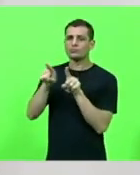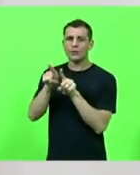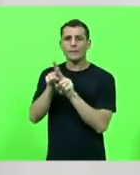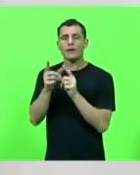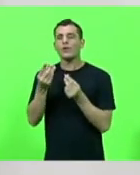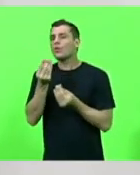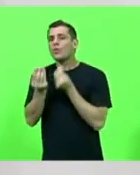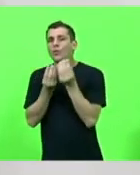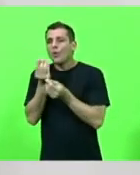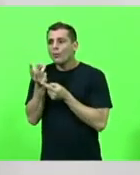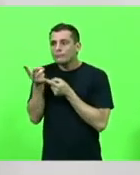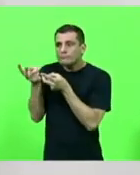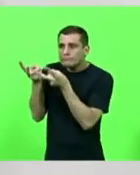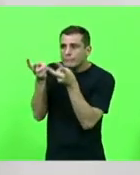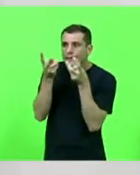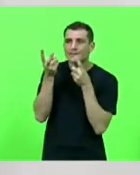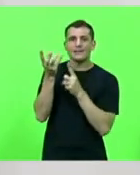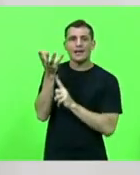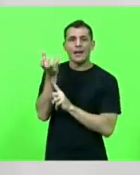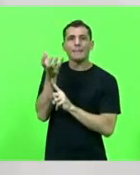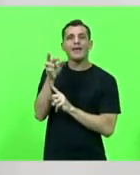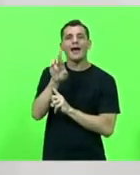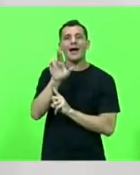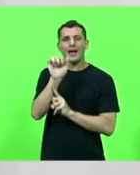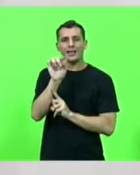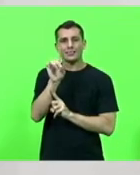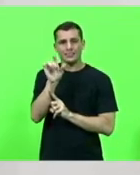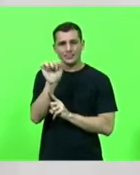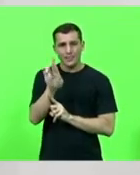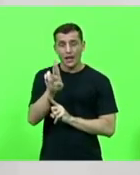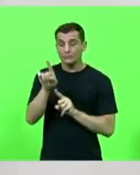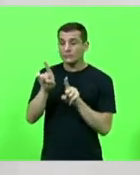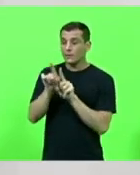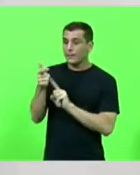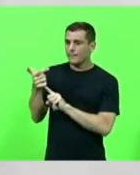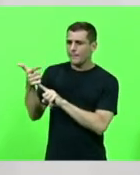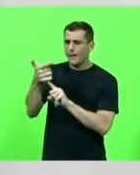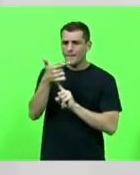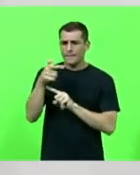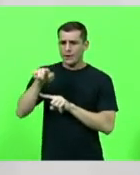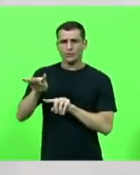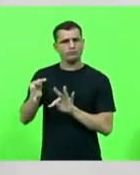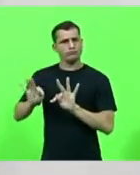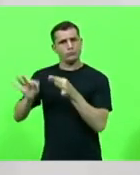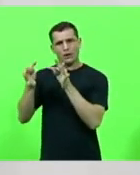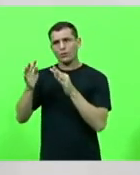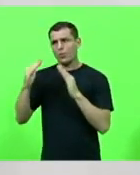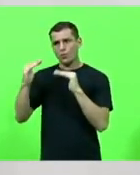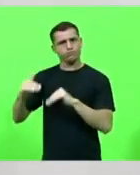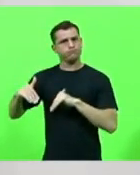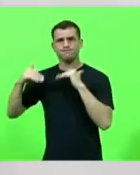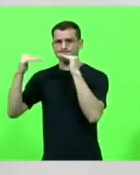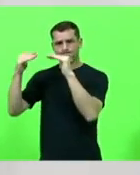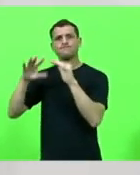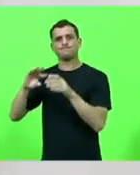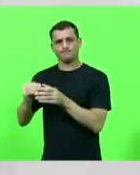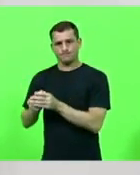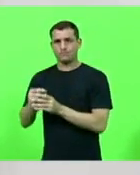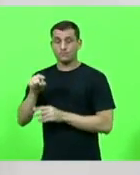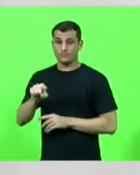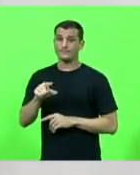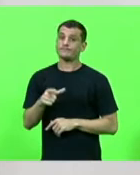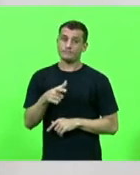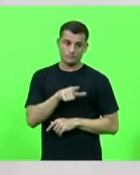armamento entre outros itens de alta tecnologia engregada o argumento é de que o